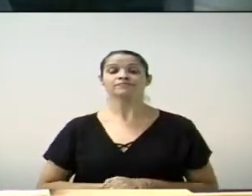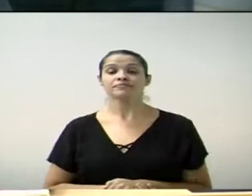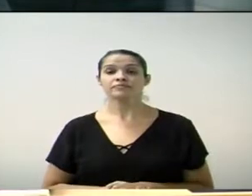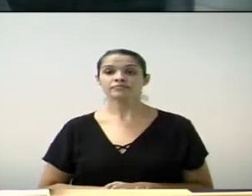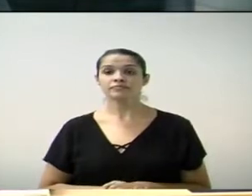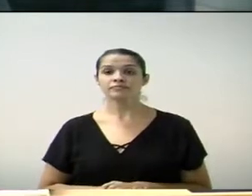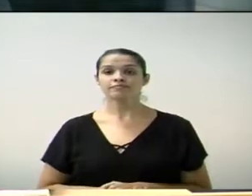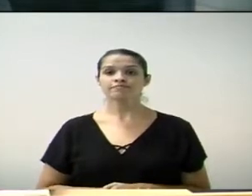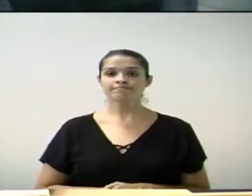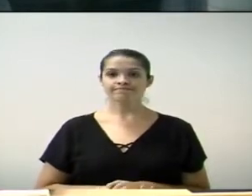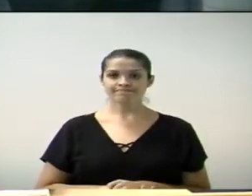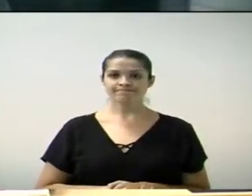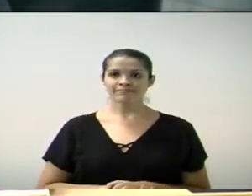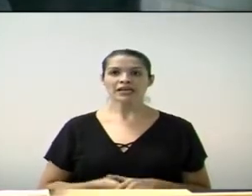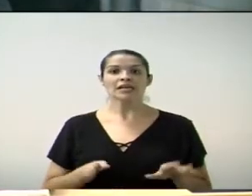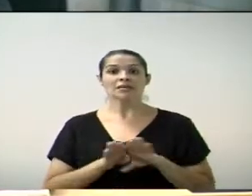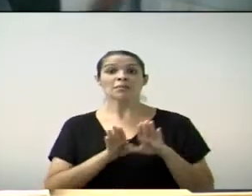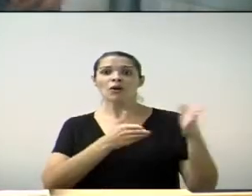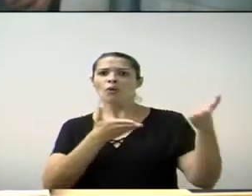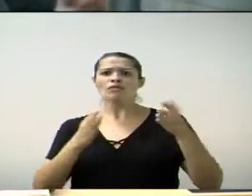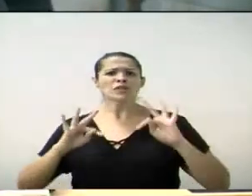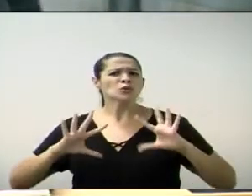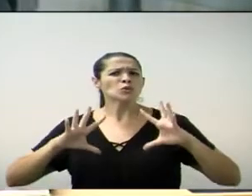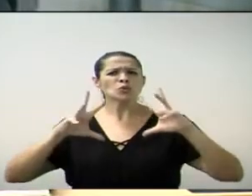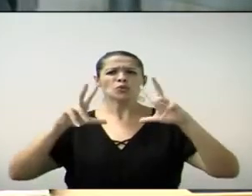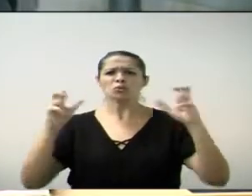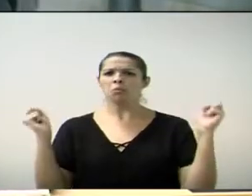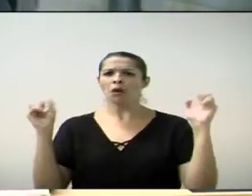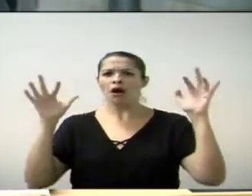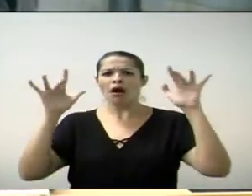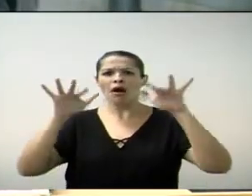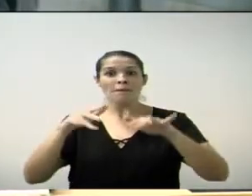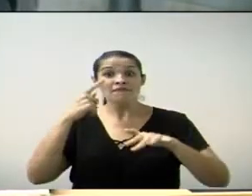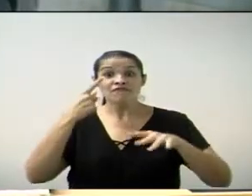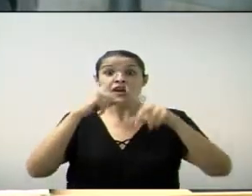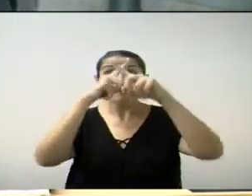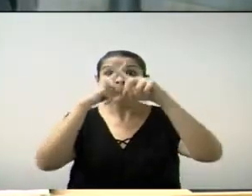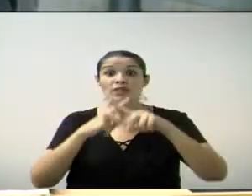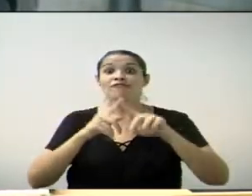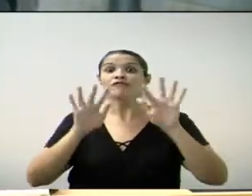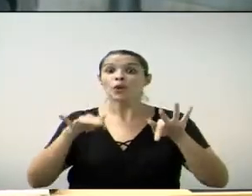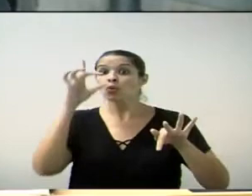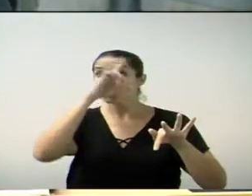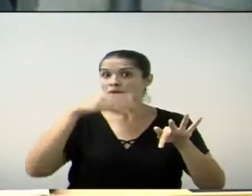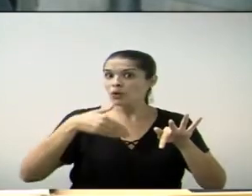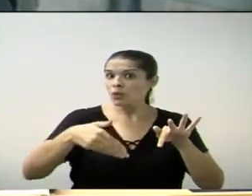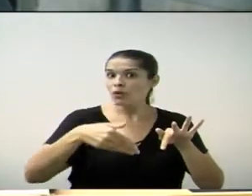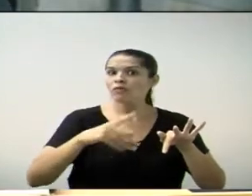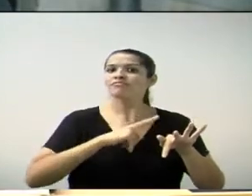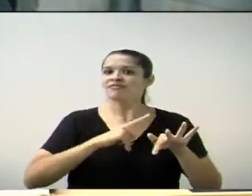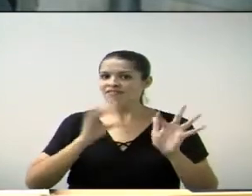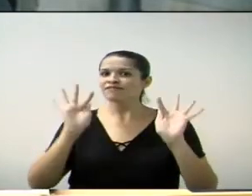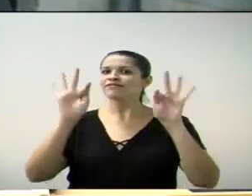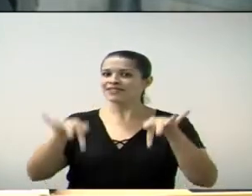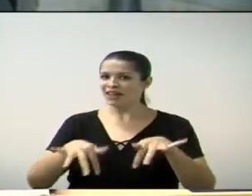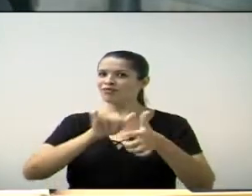convidar toda a população a prestigiar as finais, que domingo tem a final das categorias.